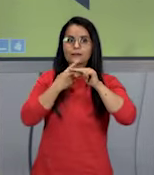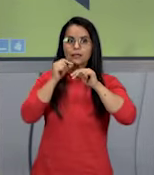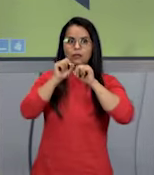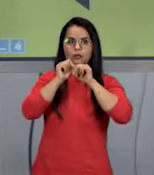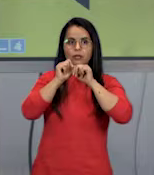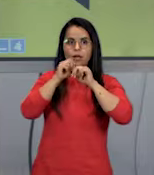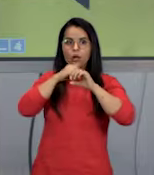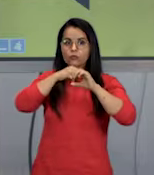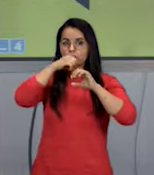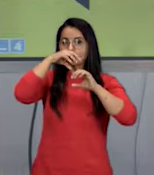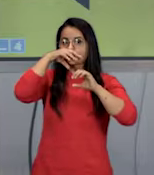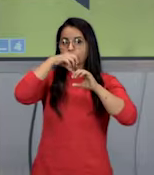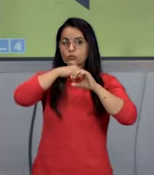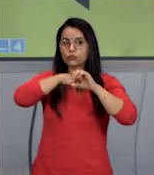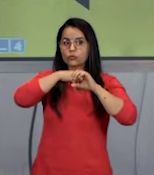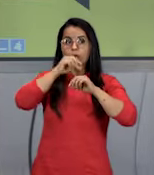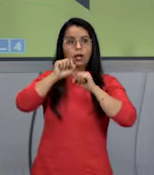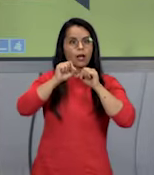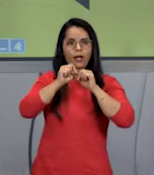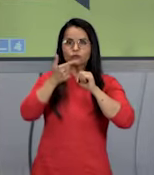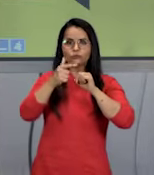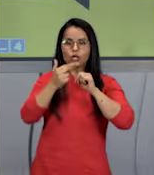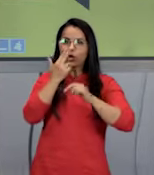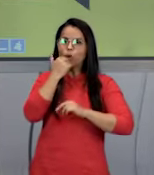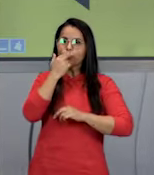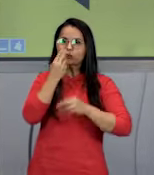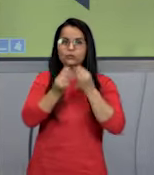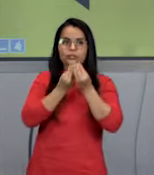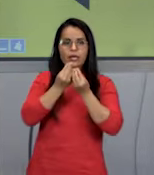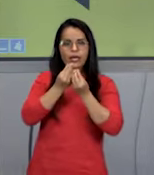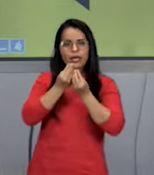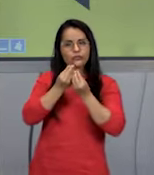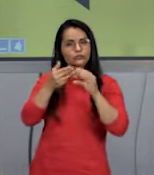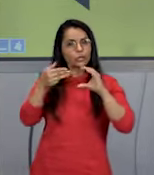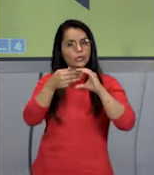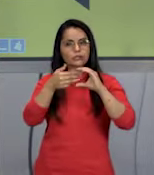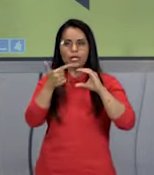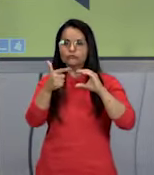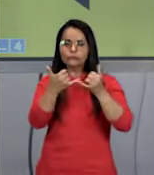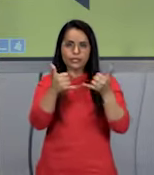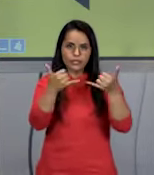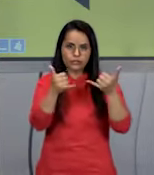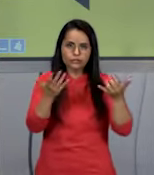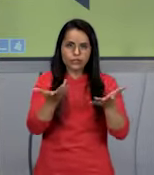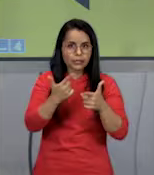a passagem do sangue. Sem o sangue, não chega os nutrientes. Sem os nutrientes, a célula não obteve energia.